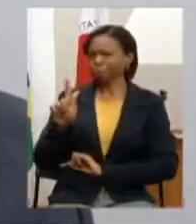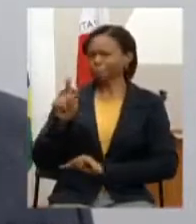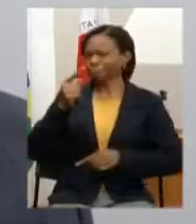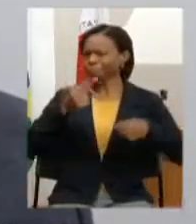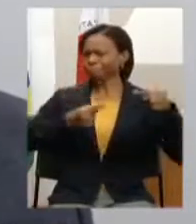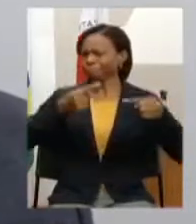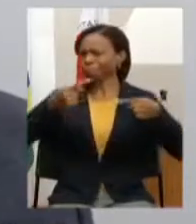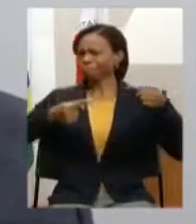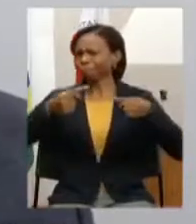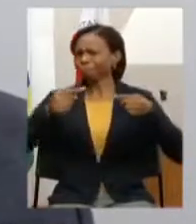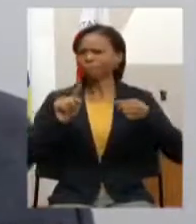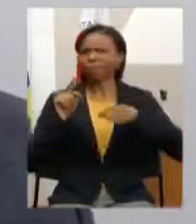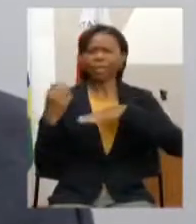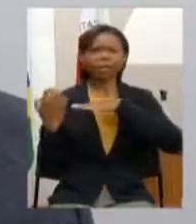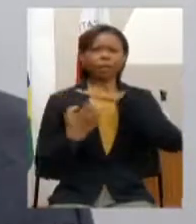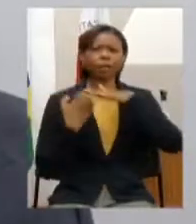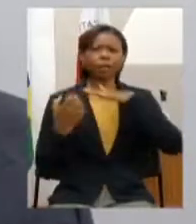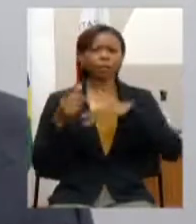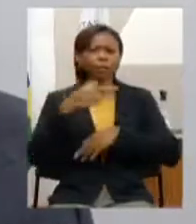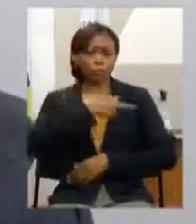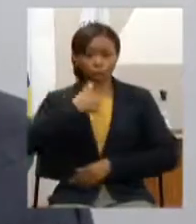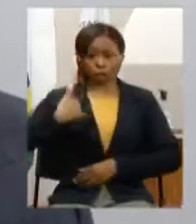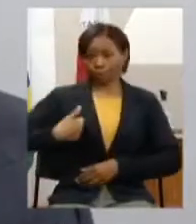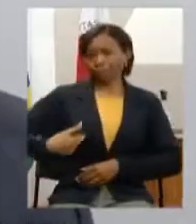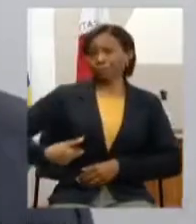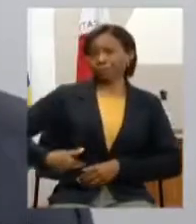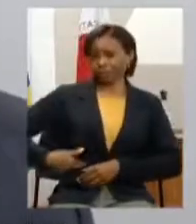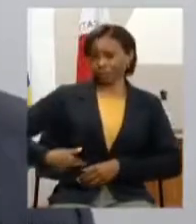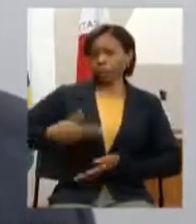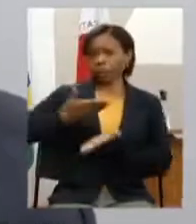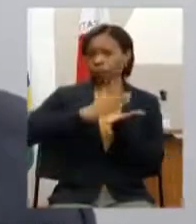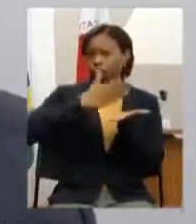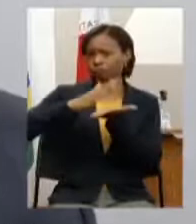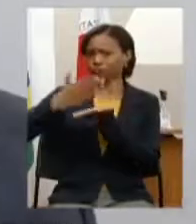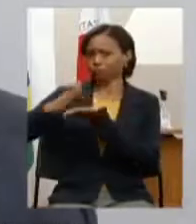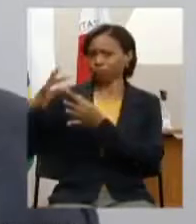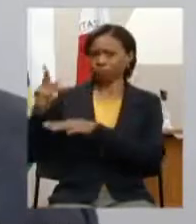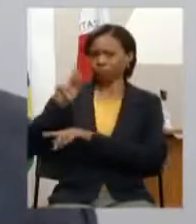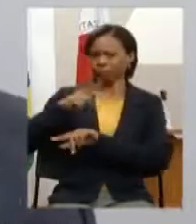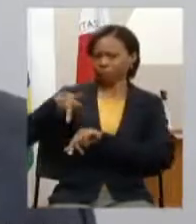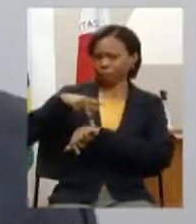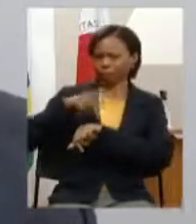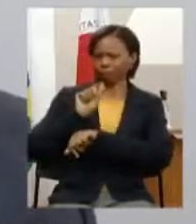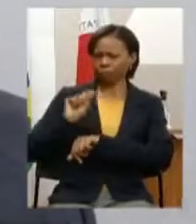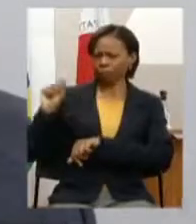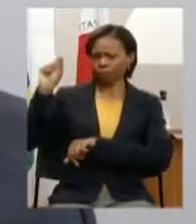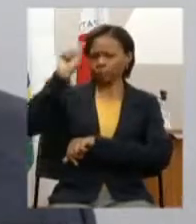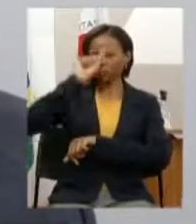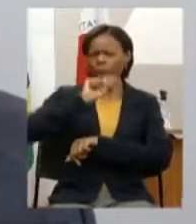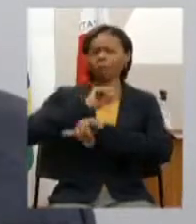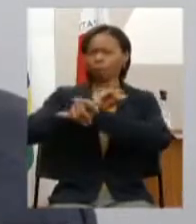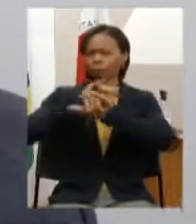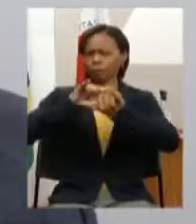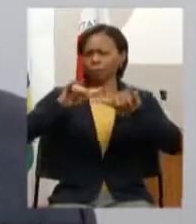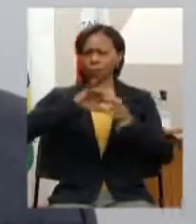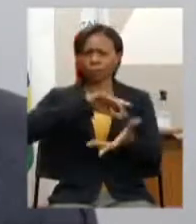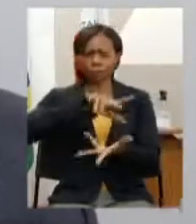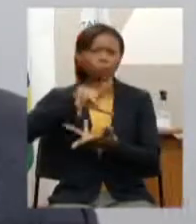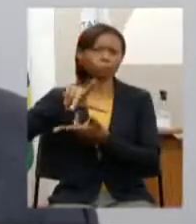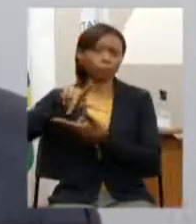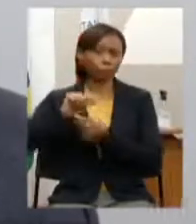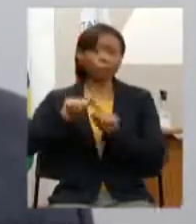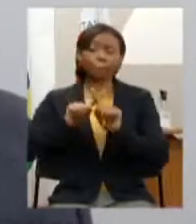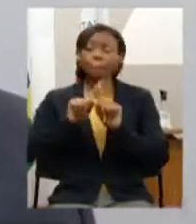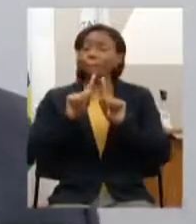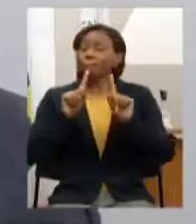aquela empresa chinesa que foi banida de diversos países isso vem sendo noticiado na mídia mundial só que muito